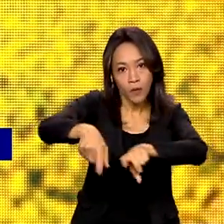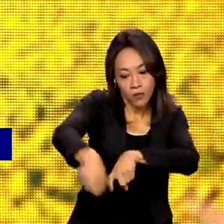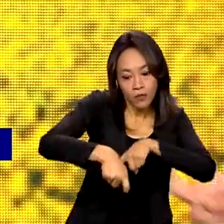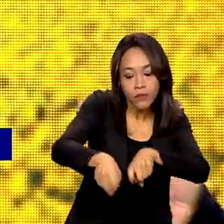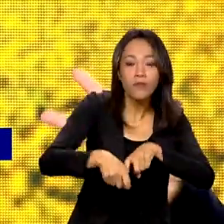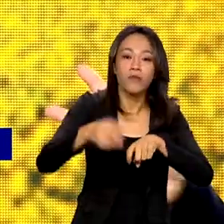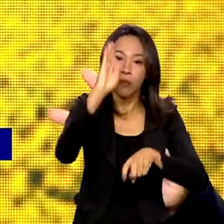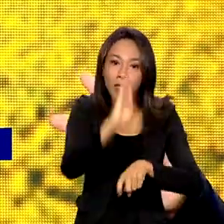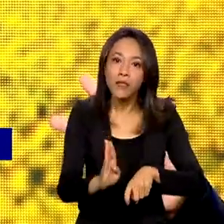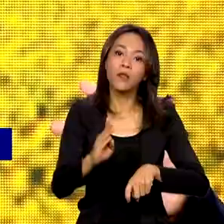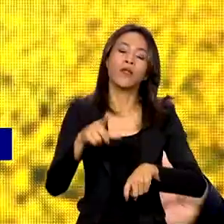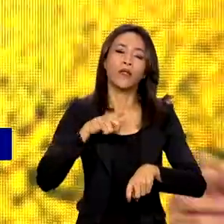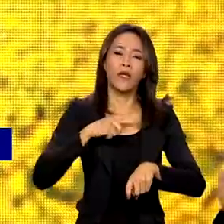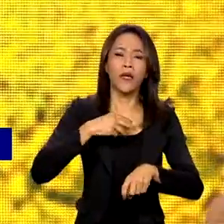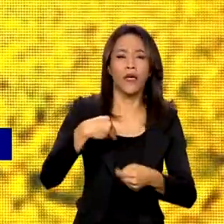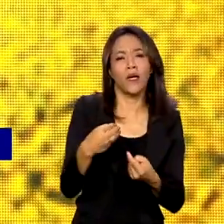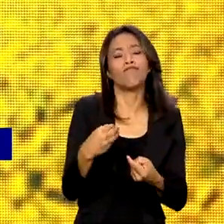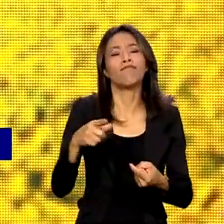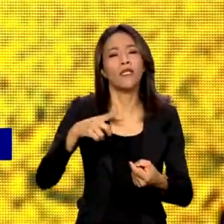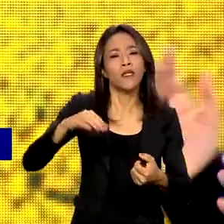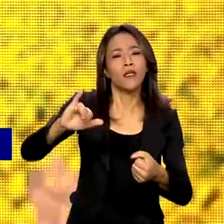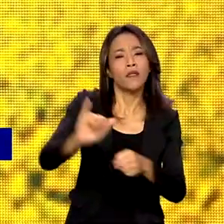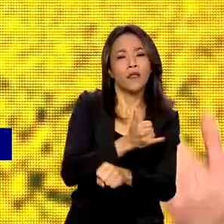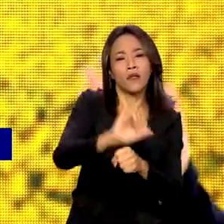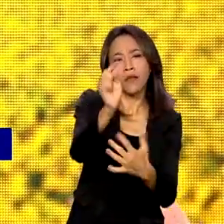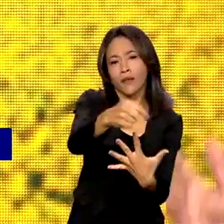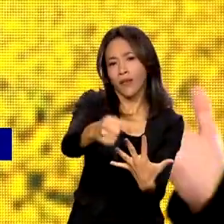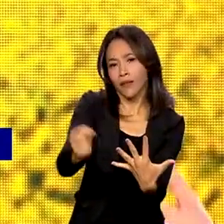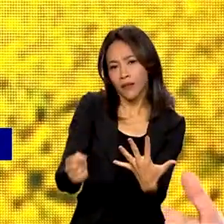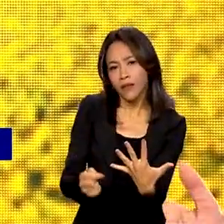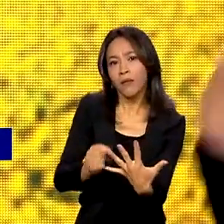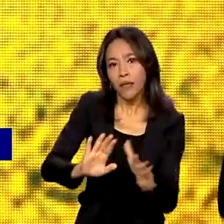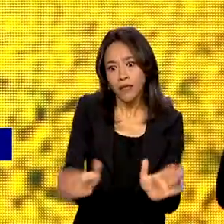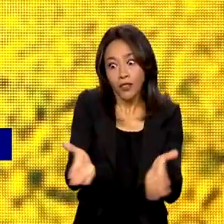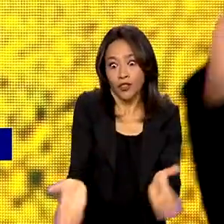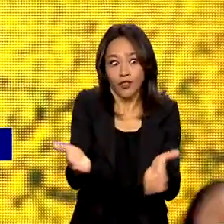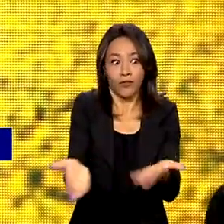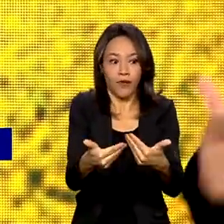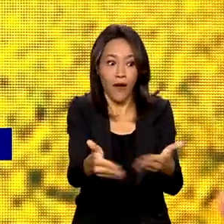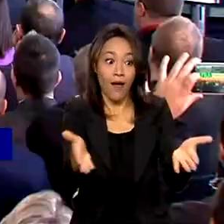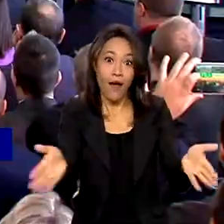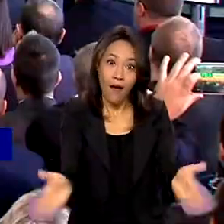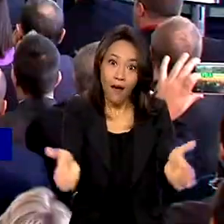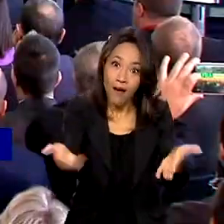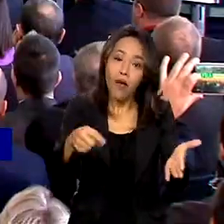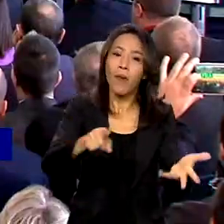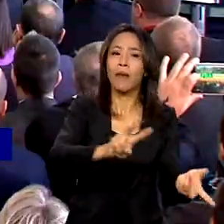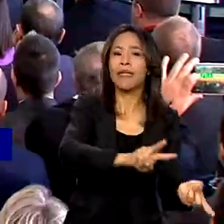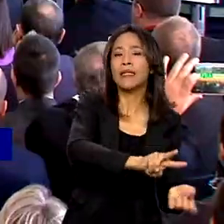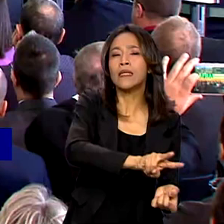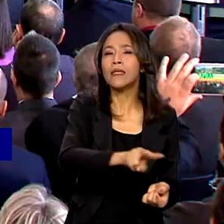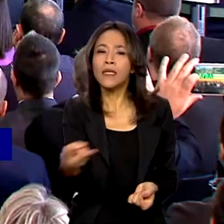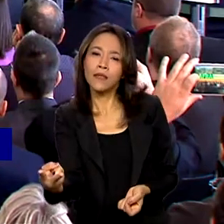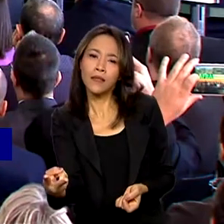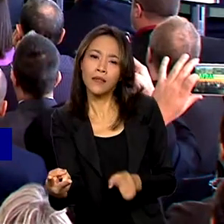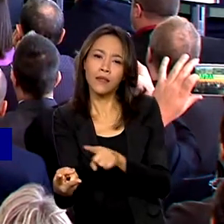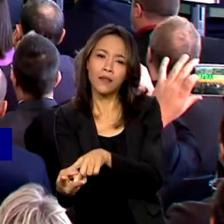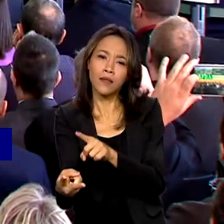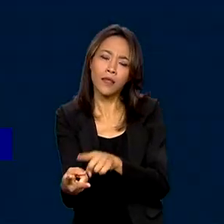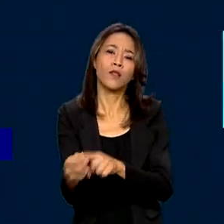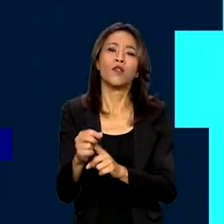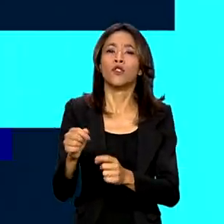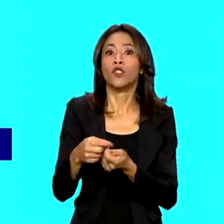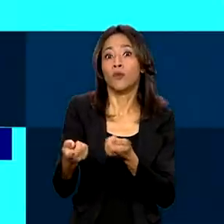instrumentos adequados para incentivar os produtores rurais a aderirem a uma transição para uma economia de baixo